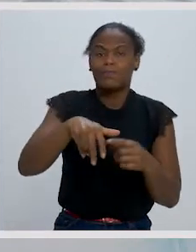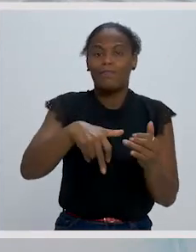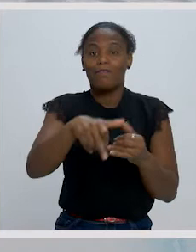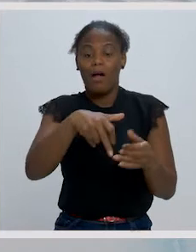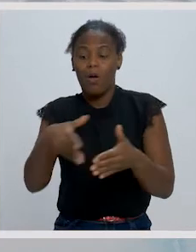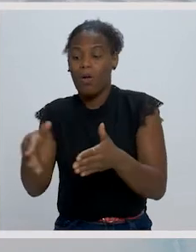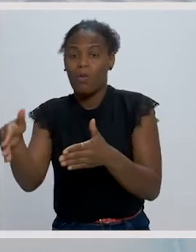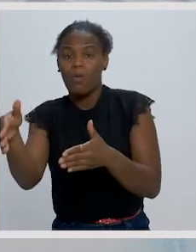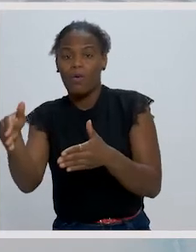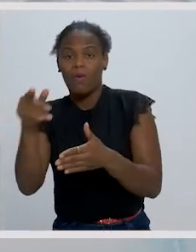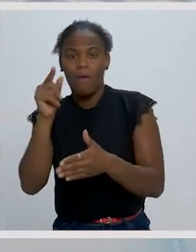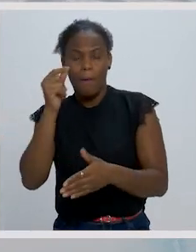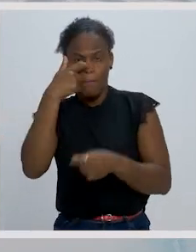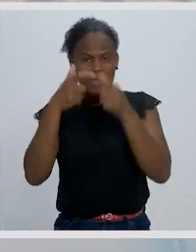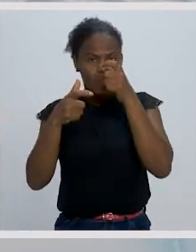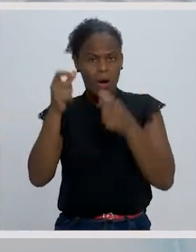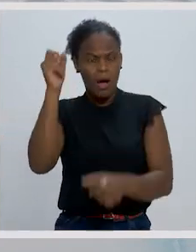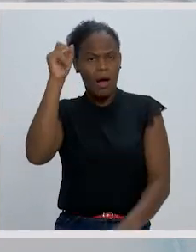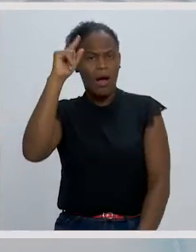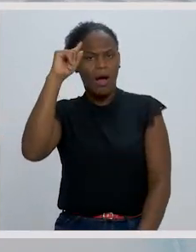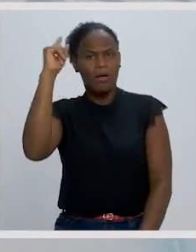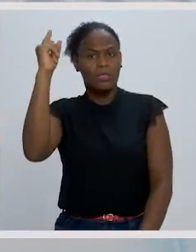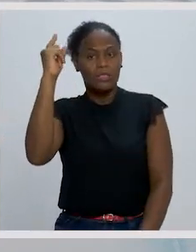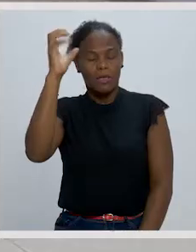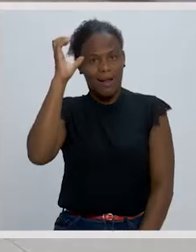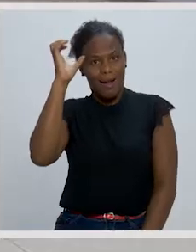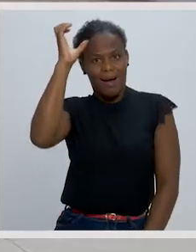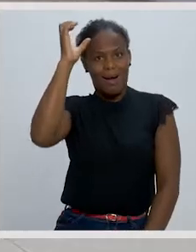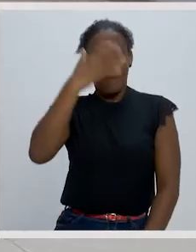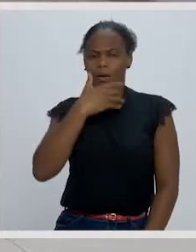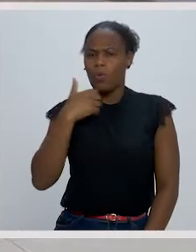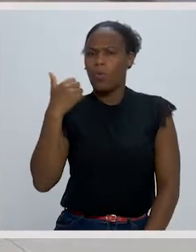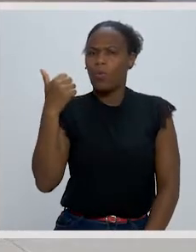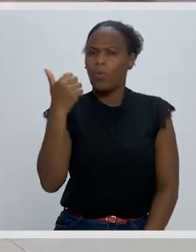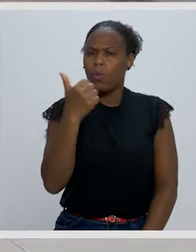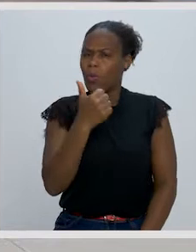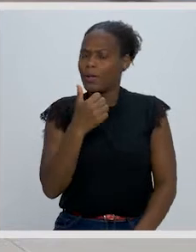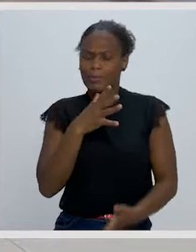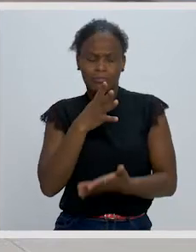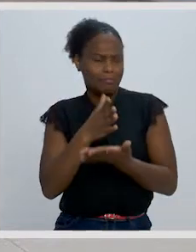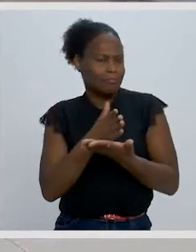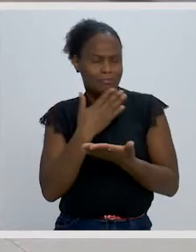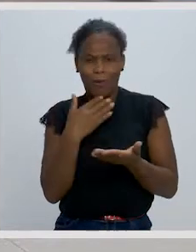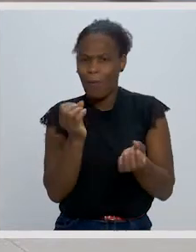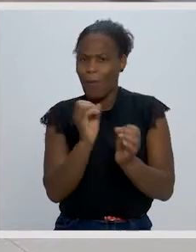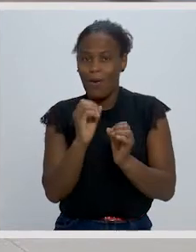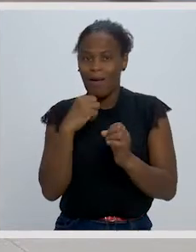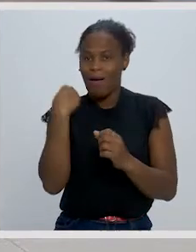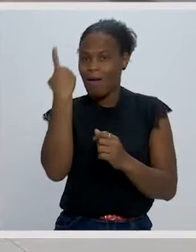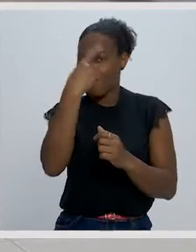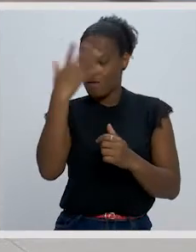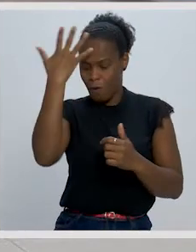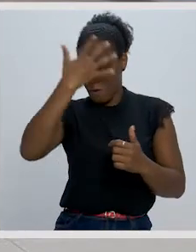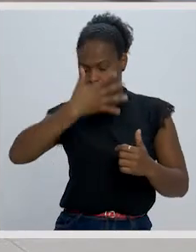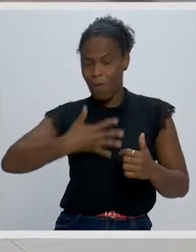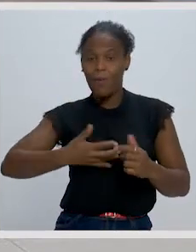-lhe ao caminho um gênio de uma beleza inefável, inconfessável até. Da sua fisionomia e do